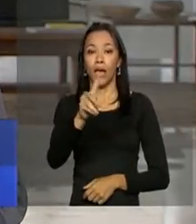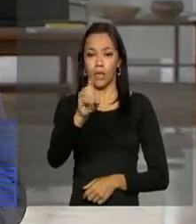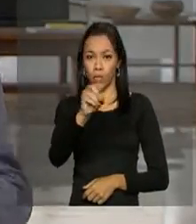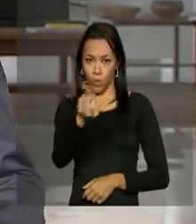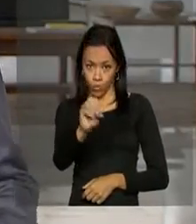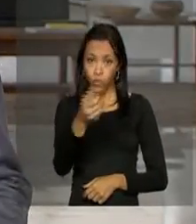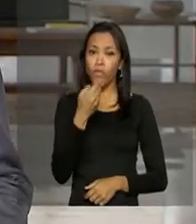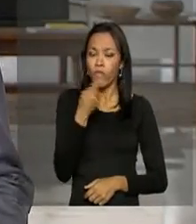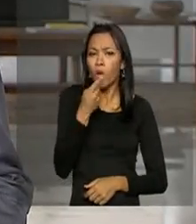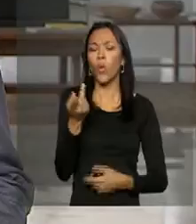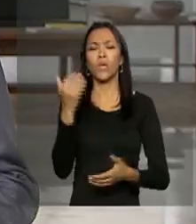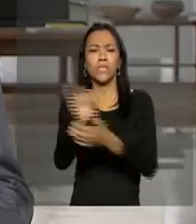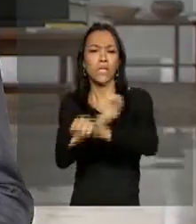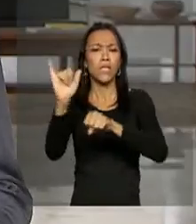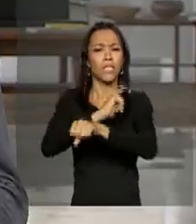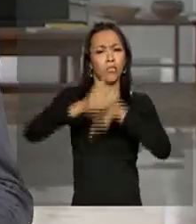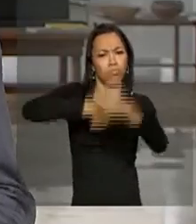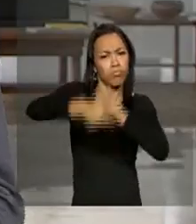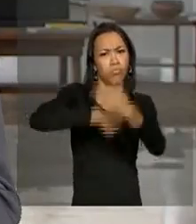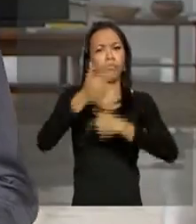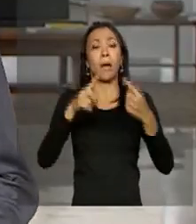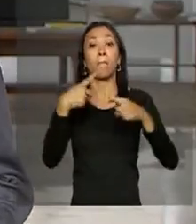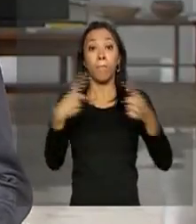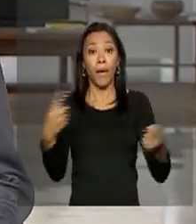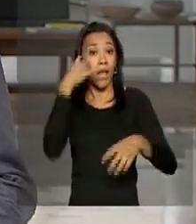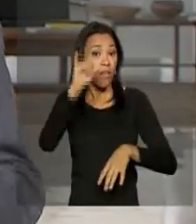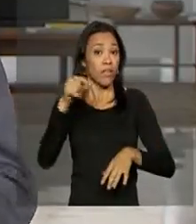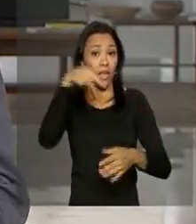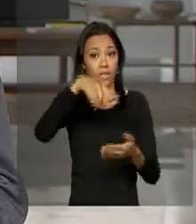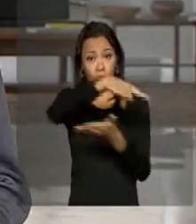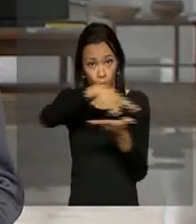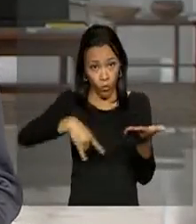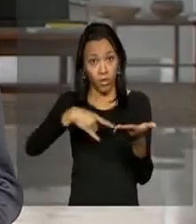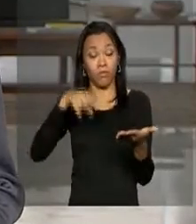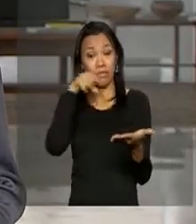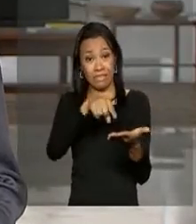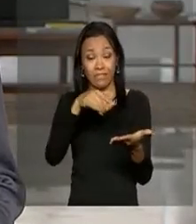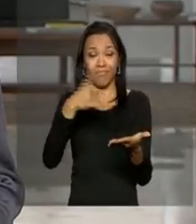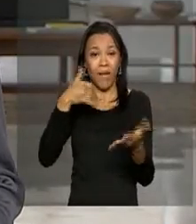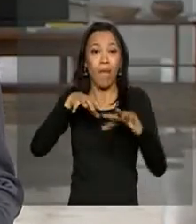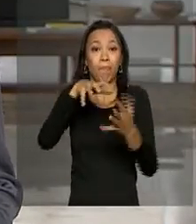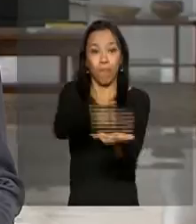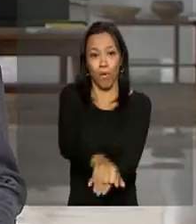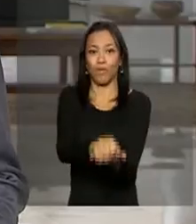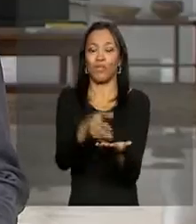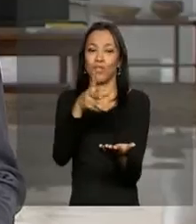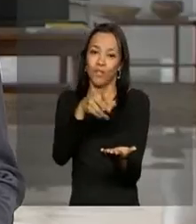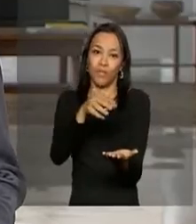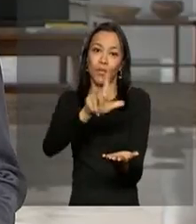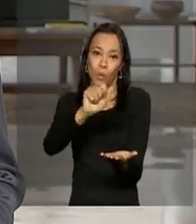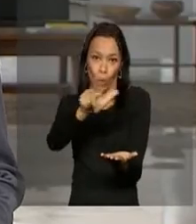tomadas pela AGU para reverter, eliminar o que impede a posse do ex-presidente Lula como ministro-chefe